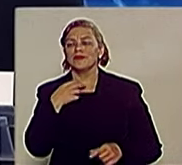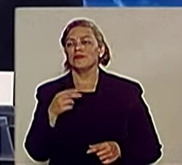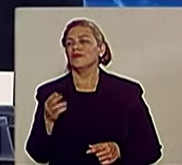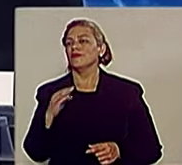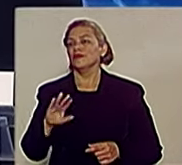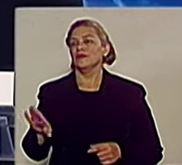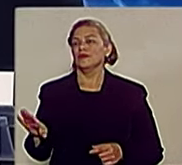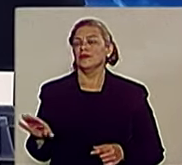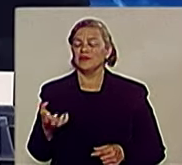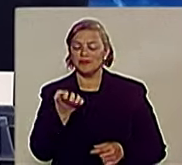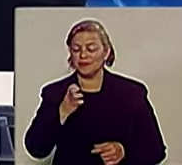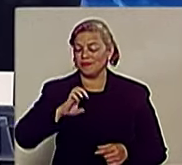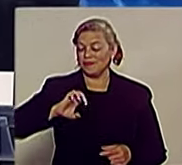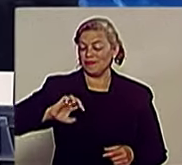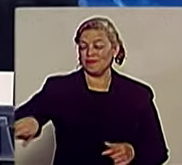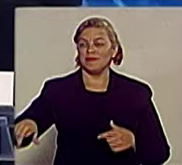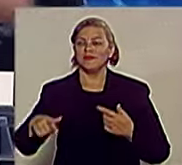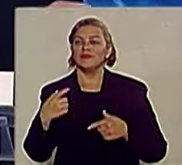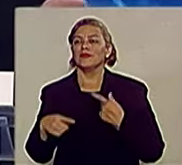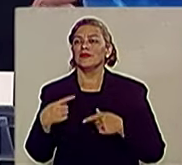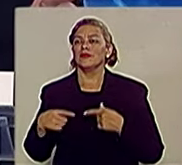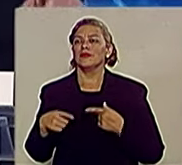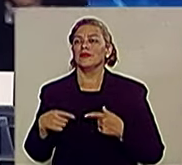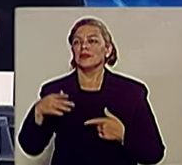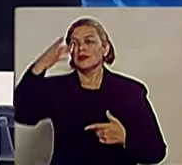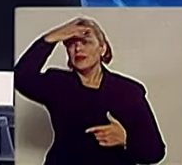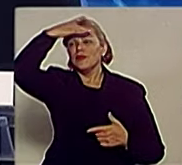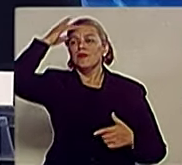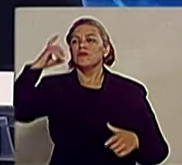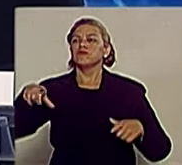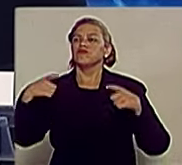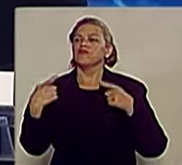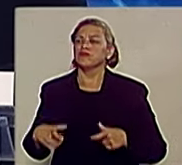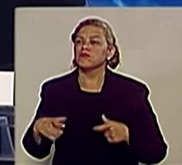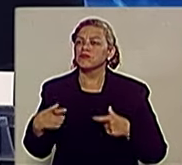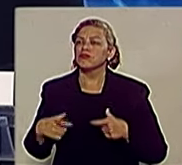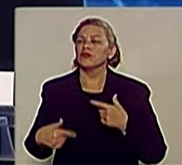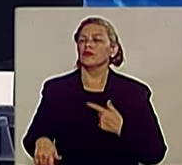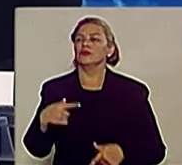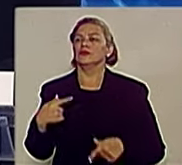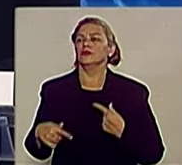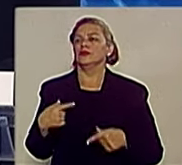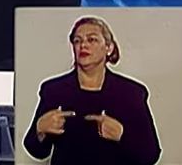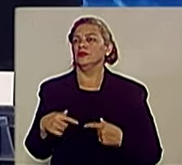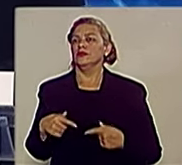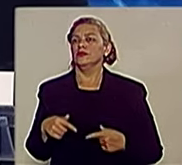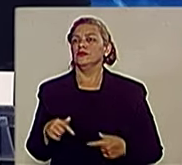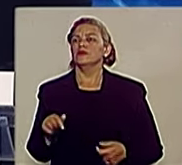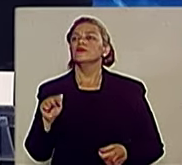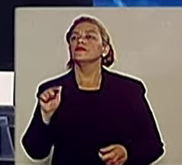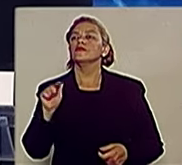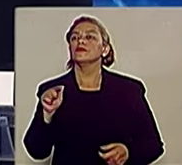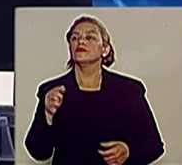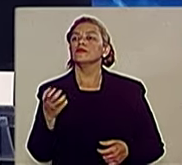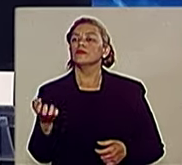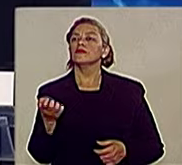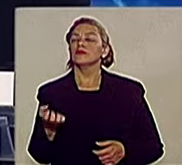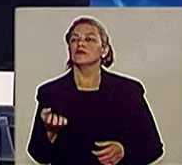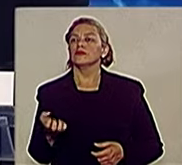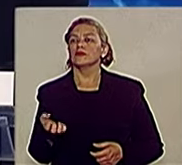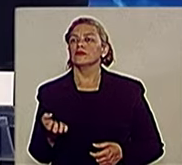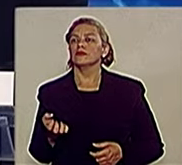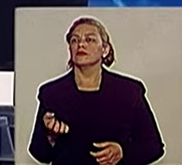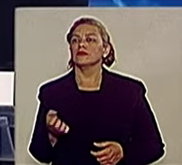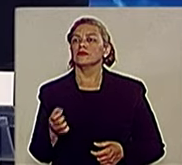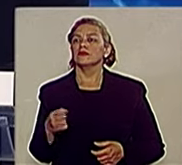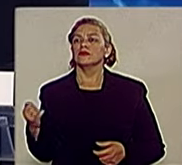Nós não queremos esse tipo de política e acho que a população já está com o saco cheio desse tipo de política. Porque, na verdade, o que eles colocam é o interesse da cidade. O